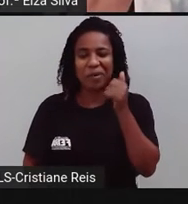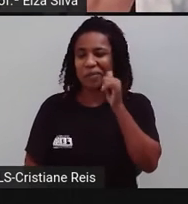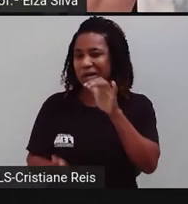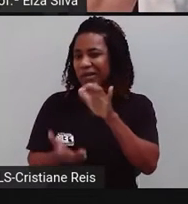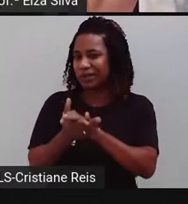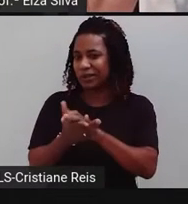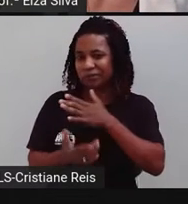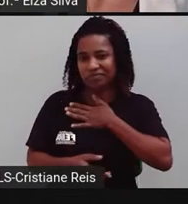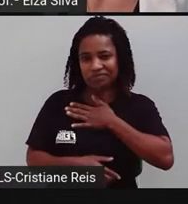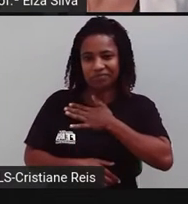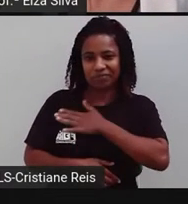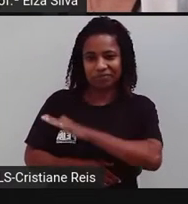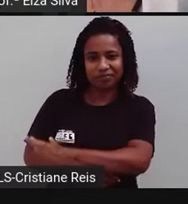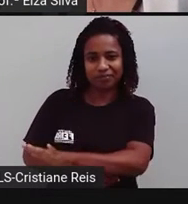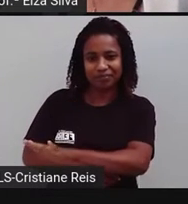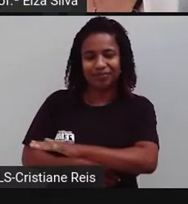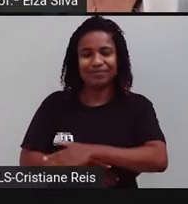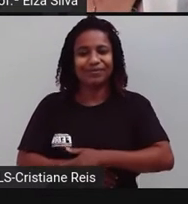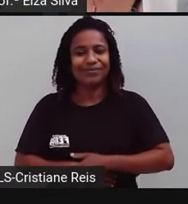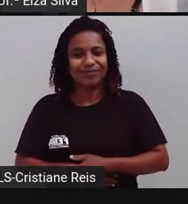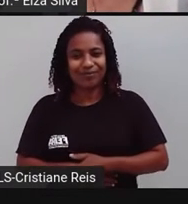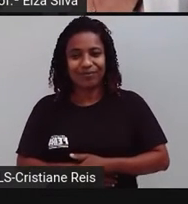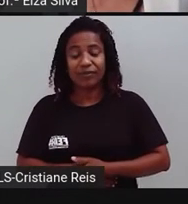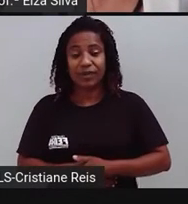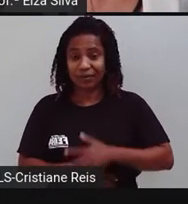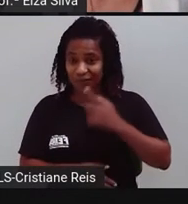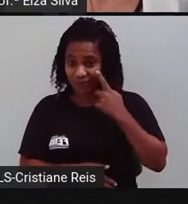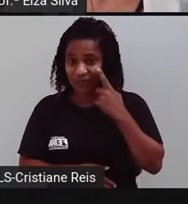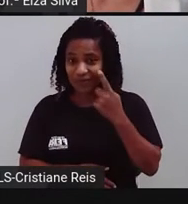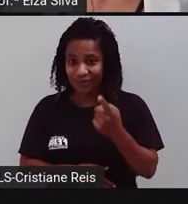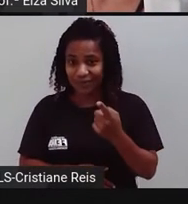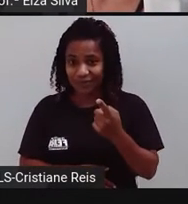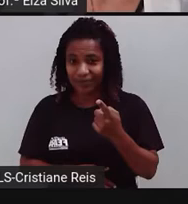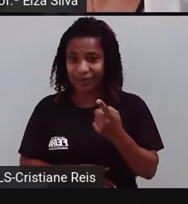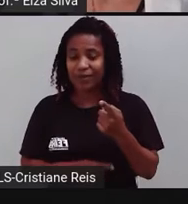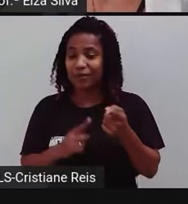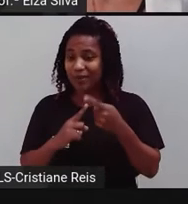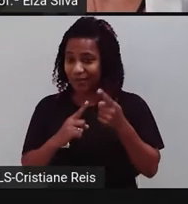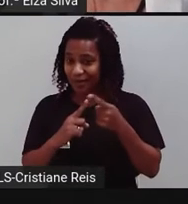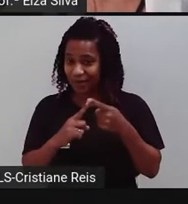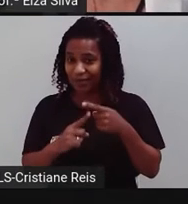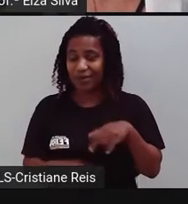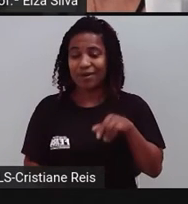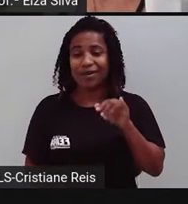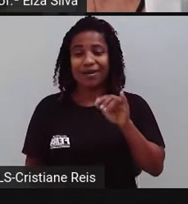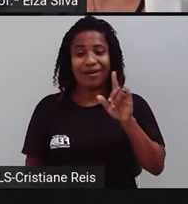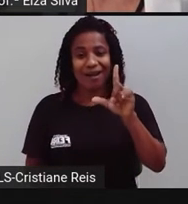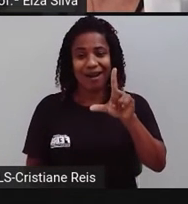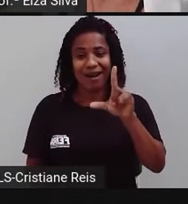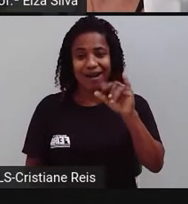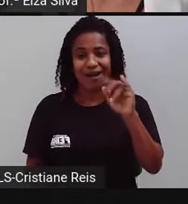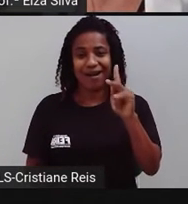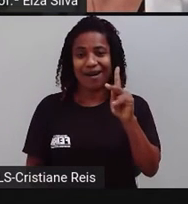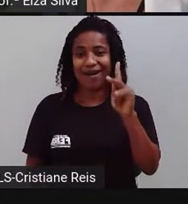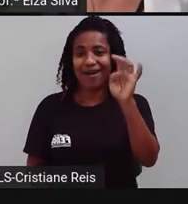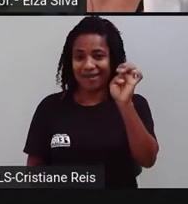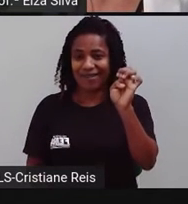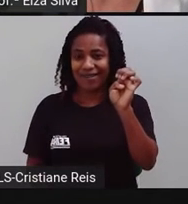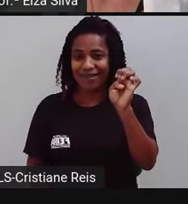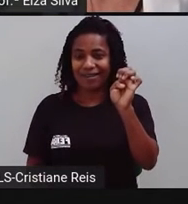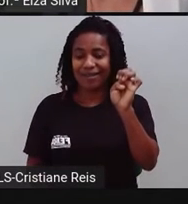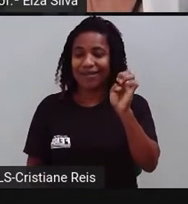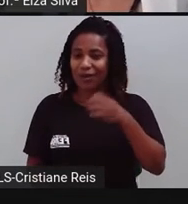gostou. Então, observem que aqui neste caso, o like, ele é um verbo regular.